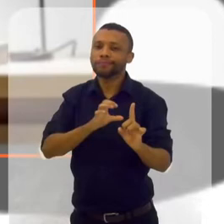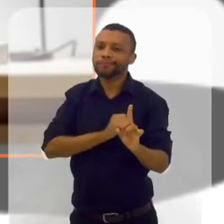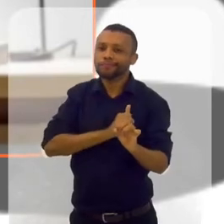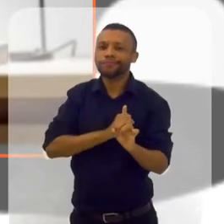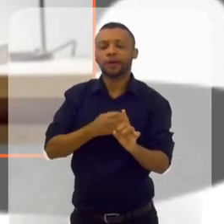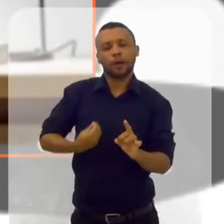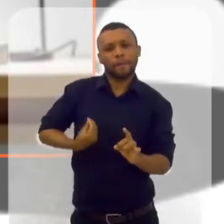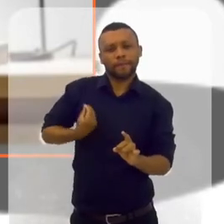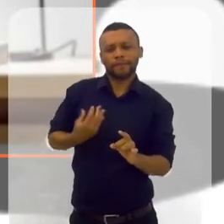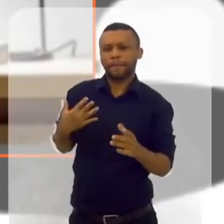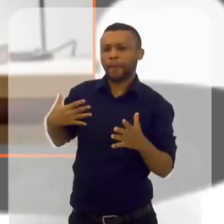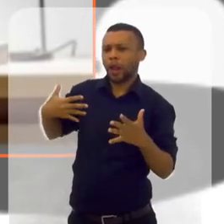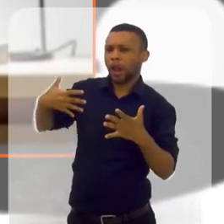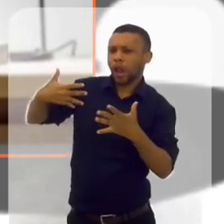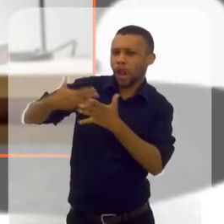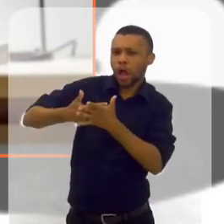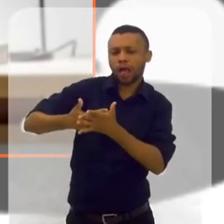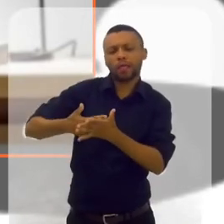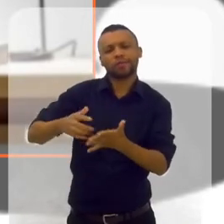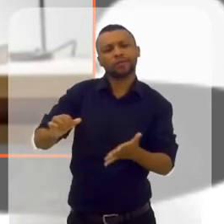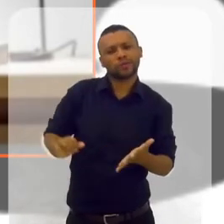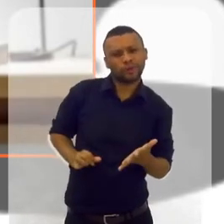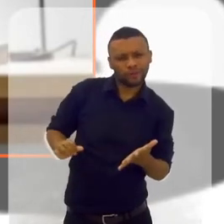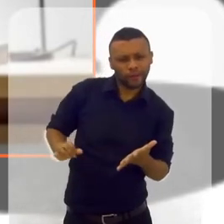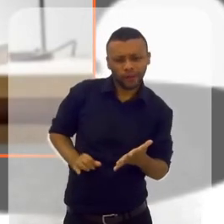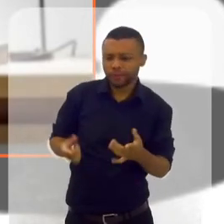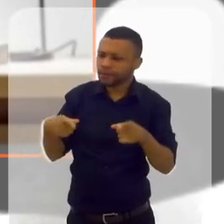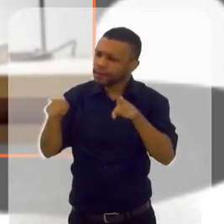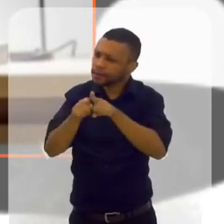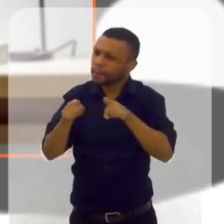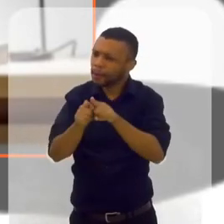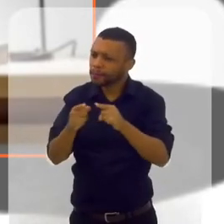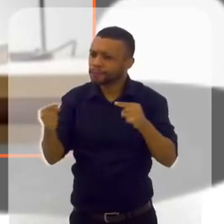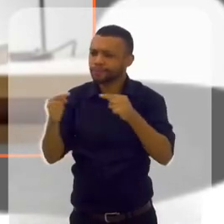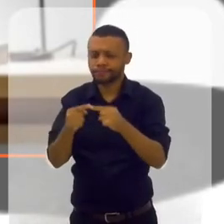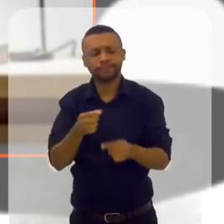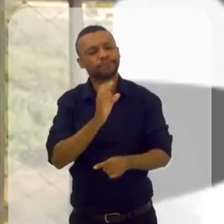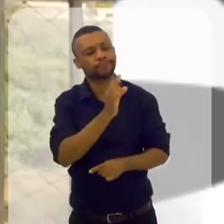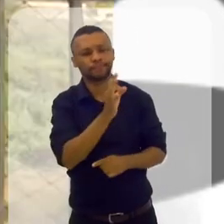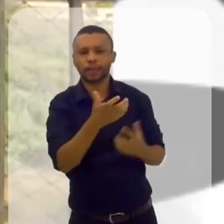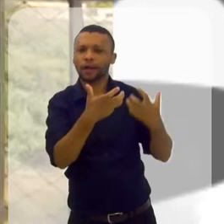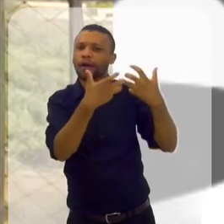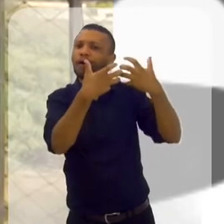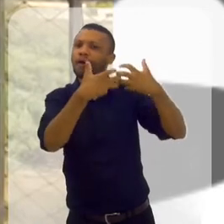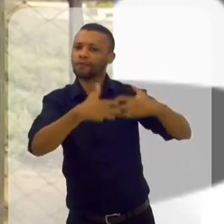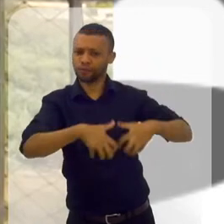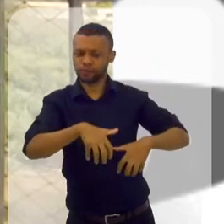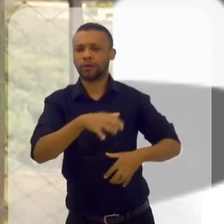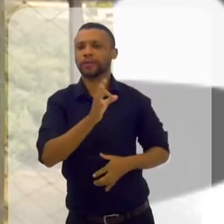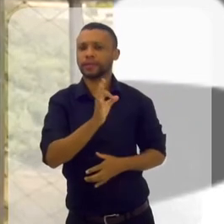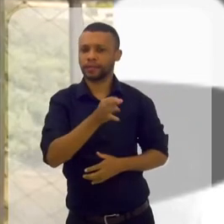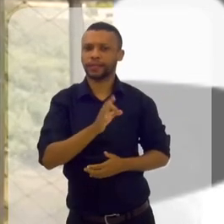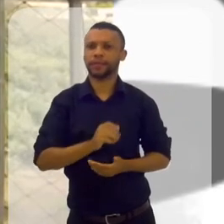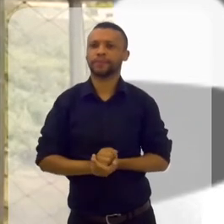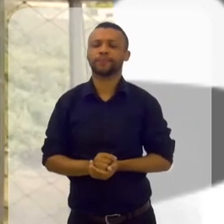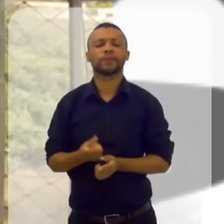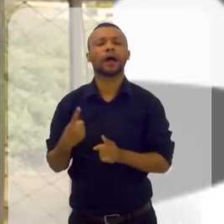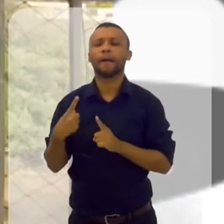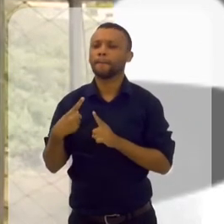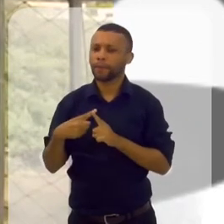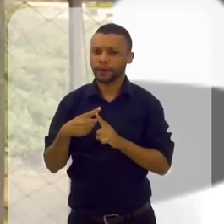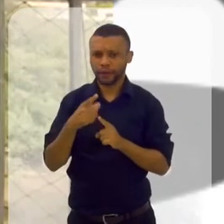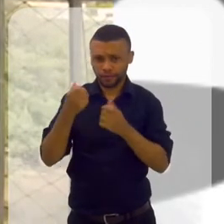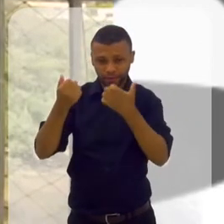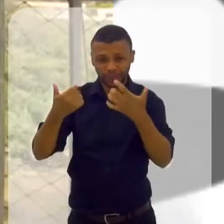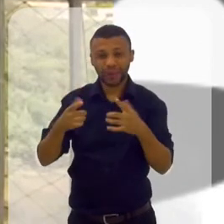e que passam toda uma vida sofrendo, achando que tem o dedo podre também, isso também funciona? Isso. Funciona totalmente. Mas por